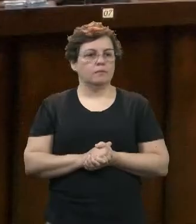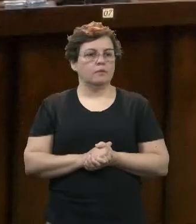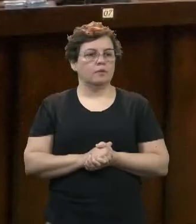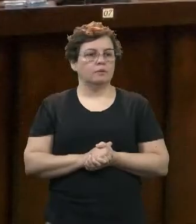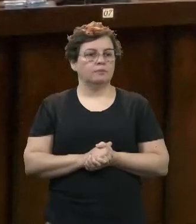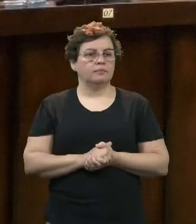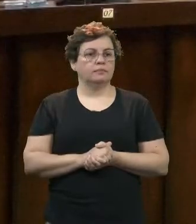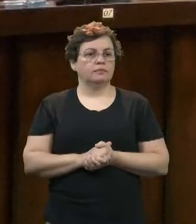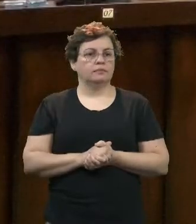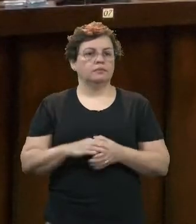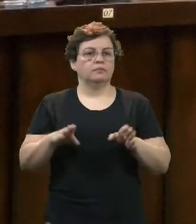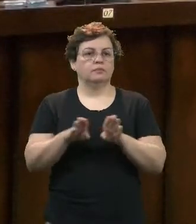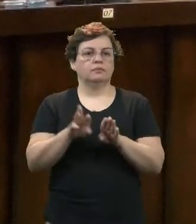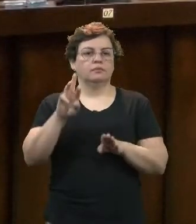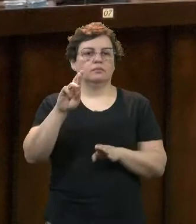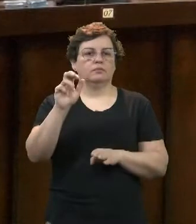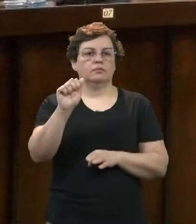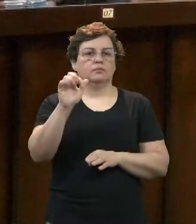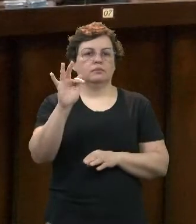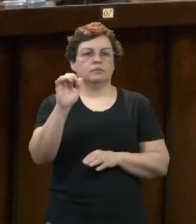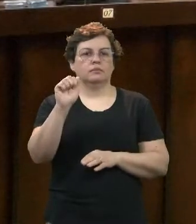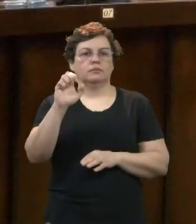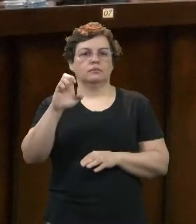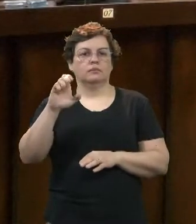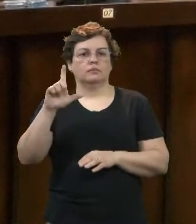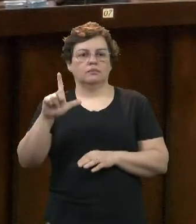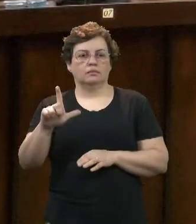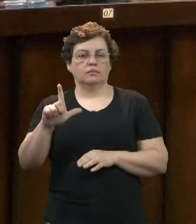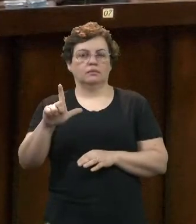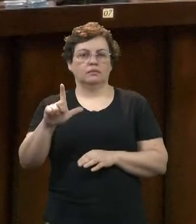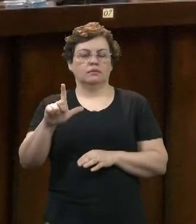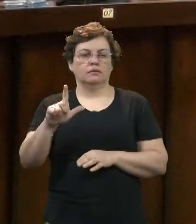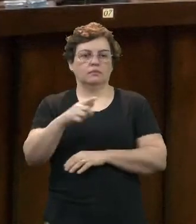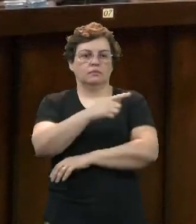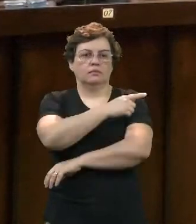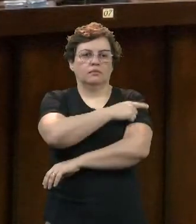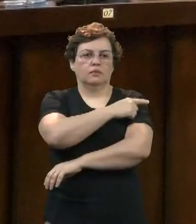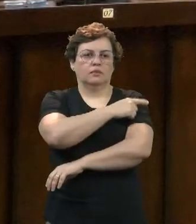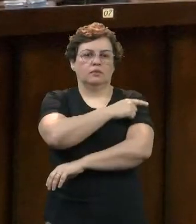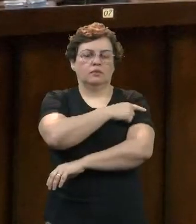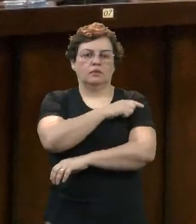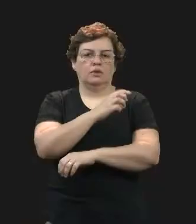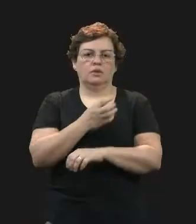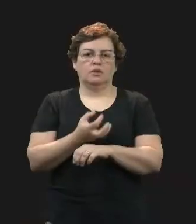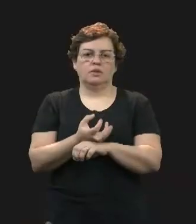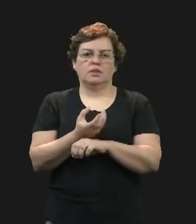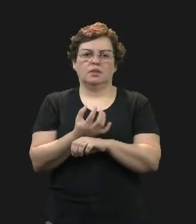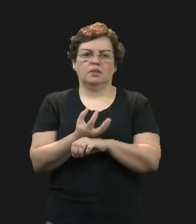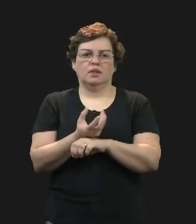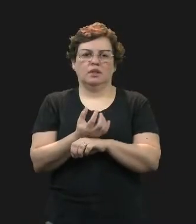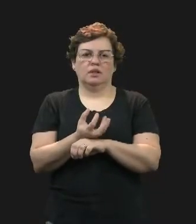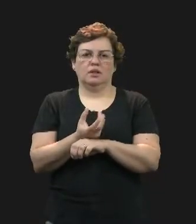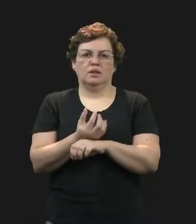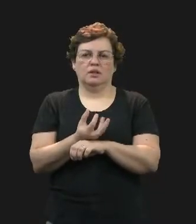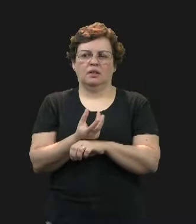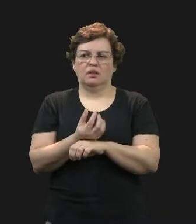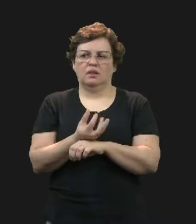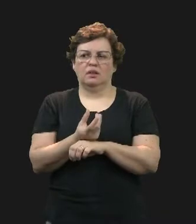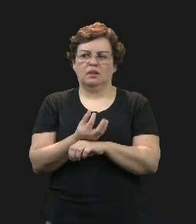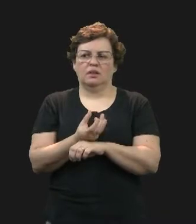O Sr. Rafael Rasteg Barbosa, gerente-geral da Agência Santander. Sr.